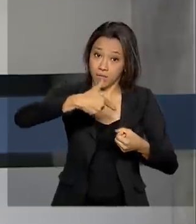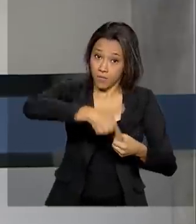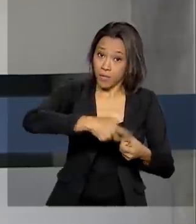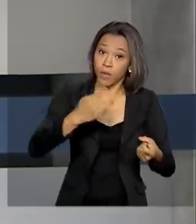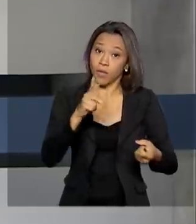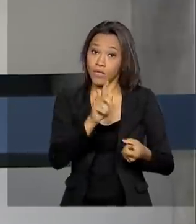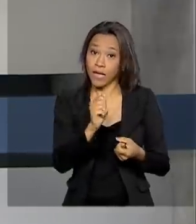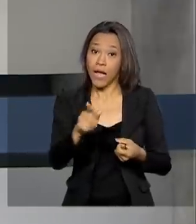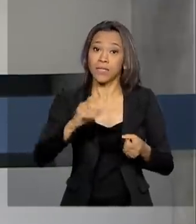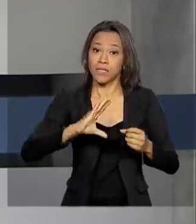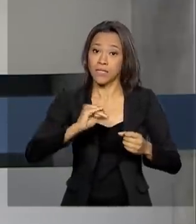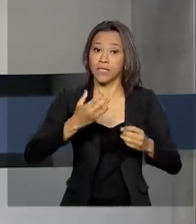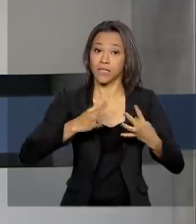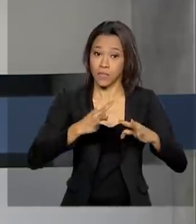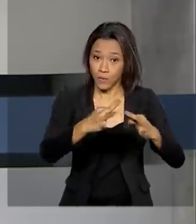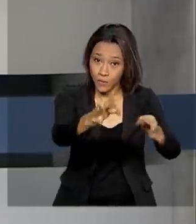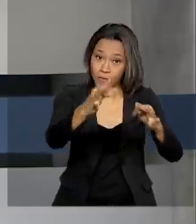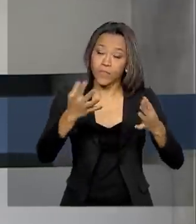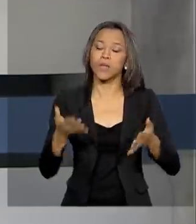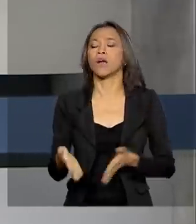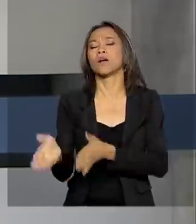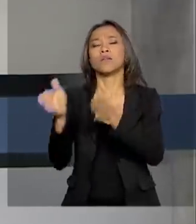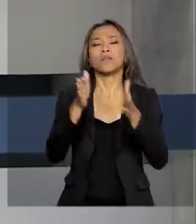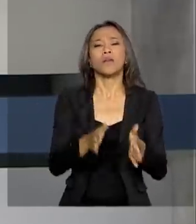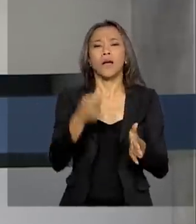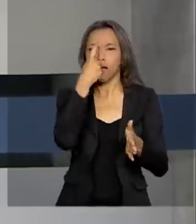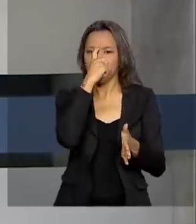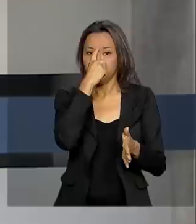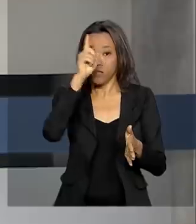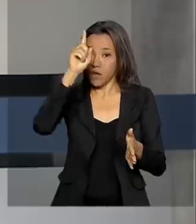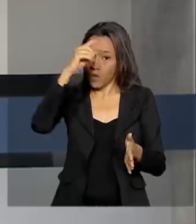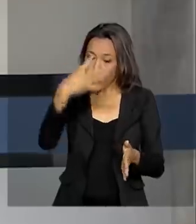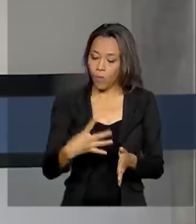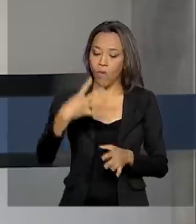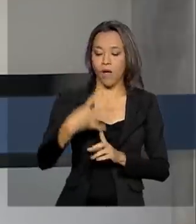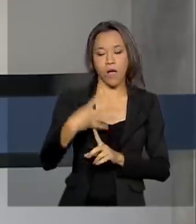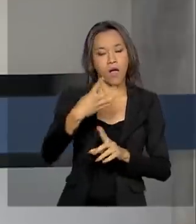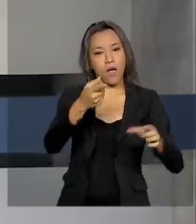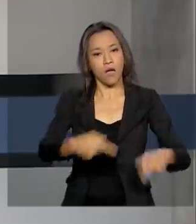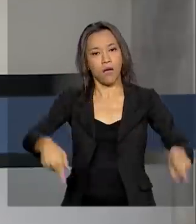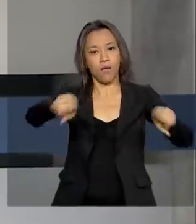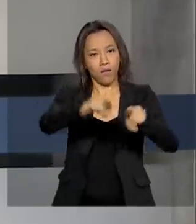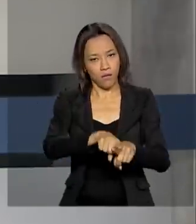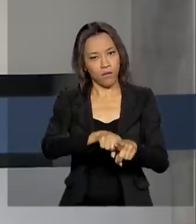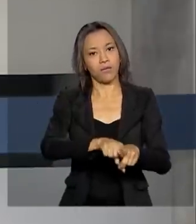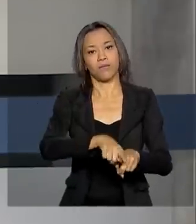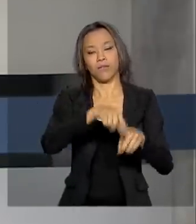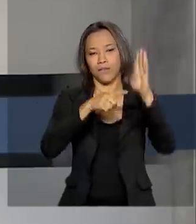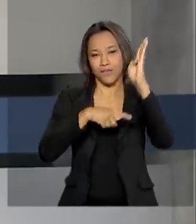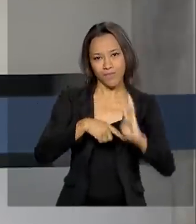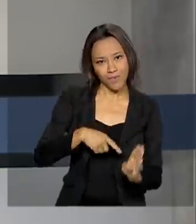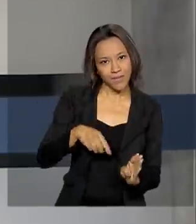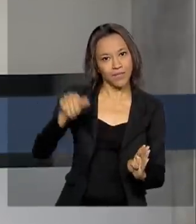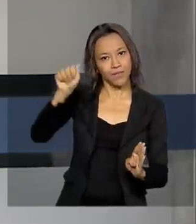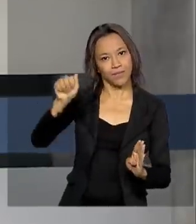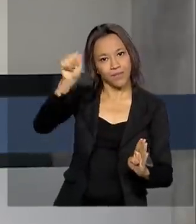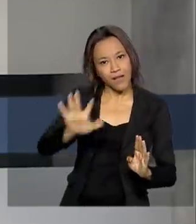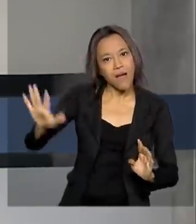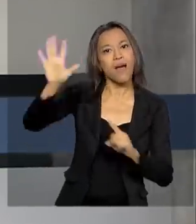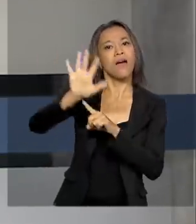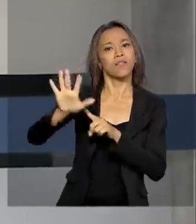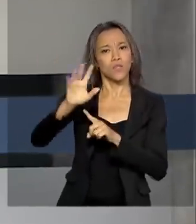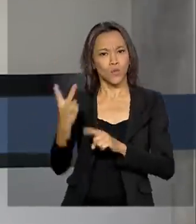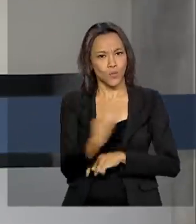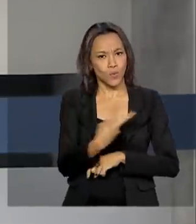ciência e tecnologia e cultura. A Índia é hoje o quarto maior parceiro comercial do Brasil na Ásia. Os dois países